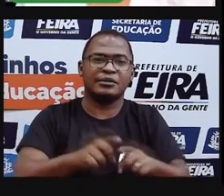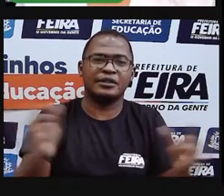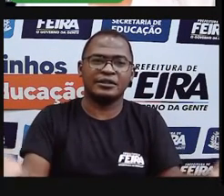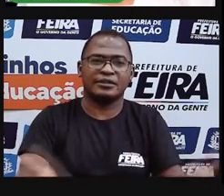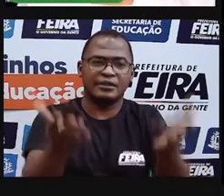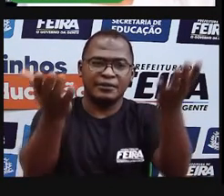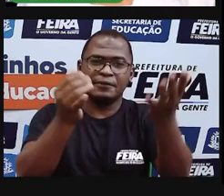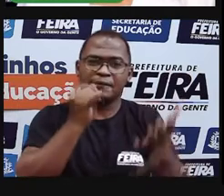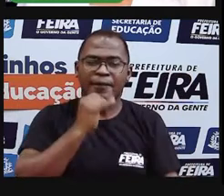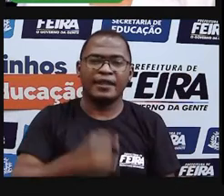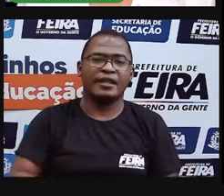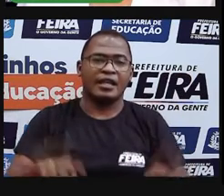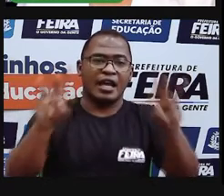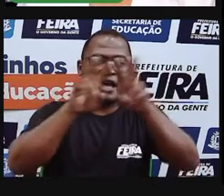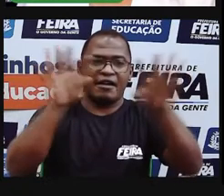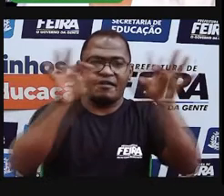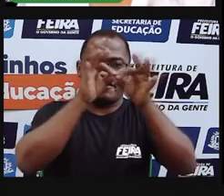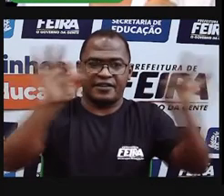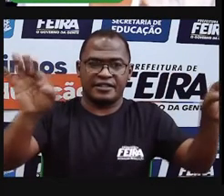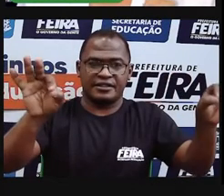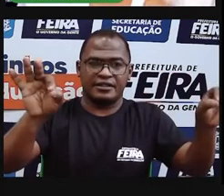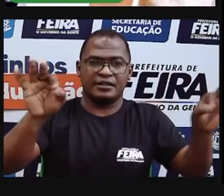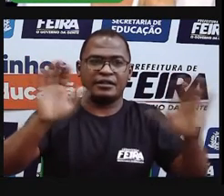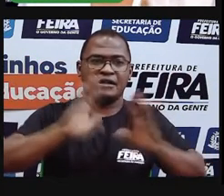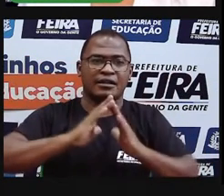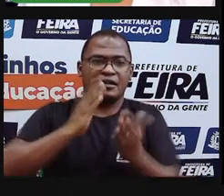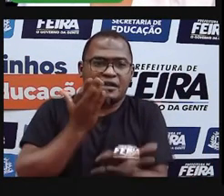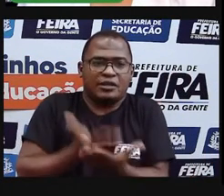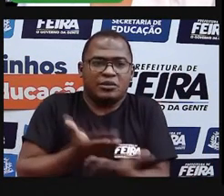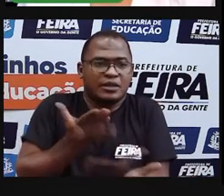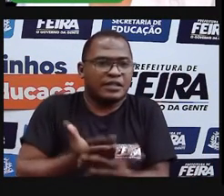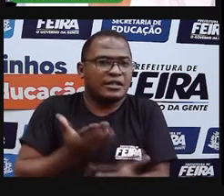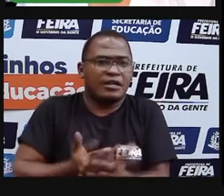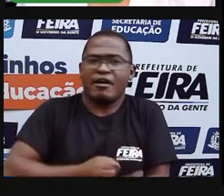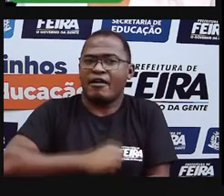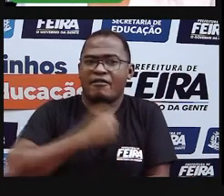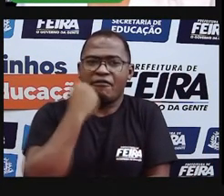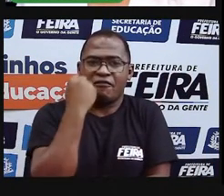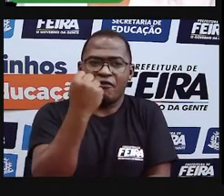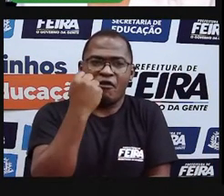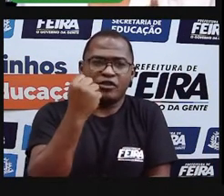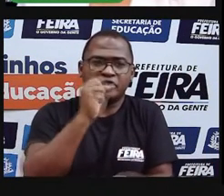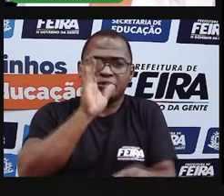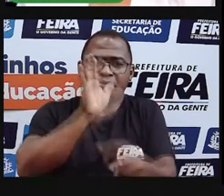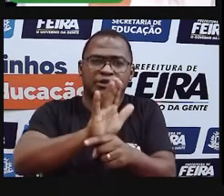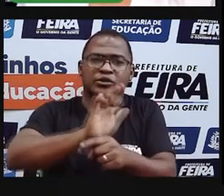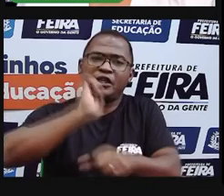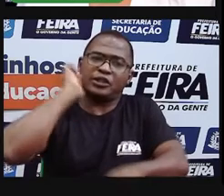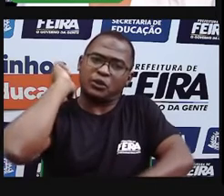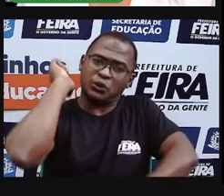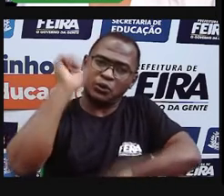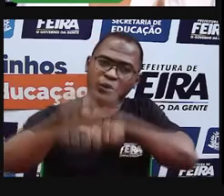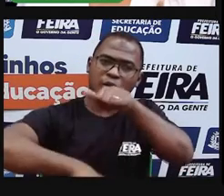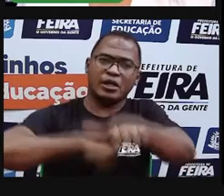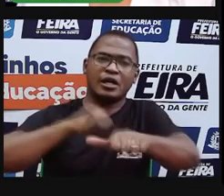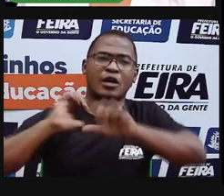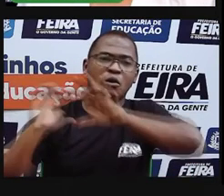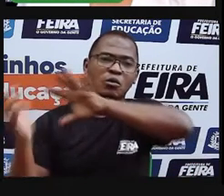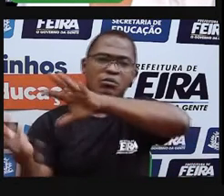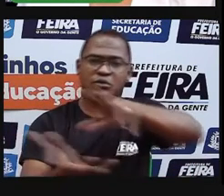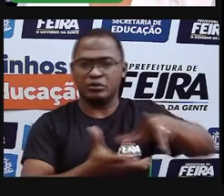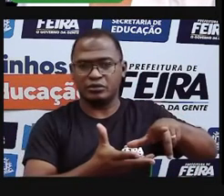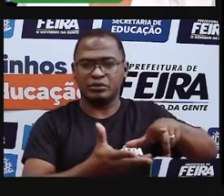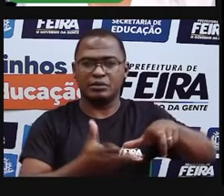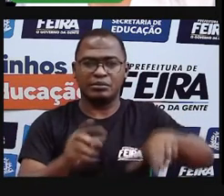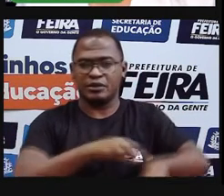mais poderosa que você pode usar para mudar o mundo. Devemos promover a coragem, onde há